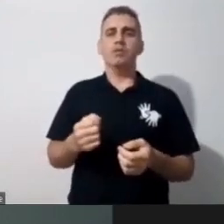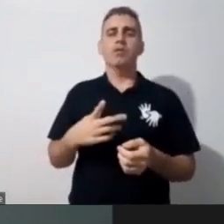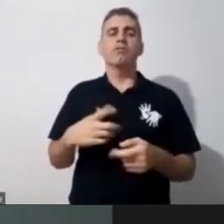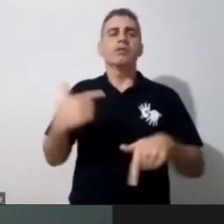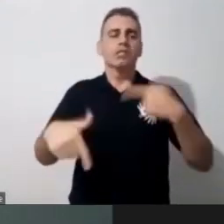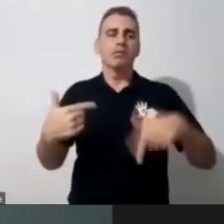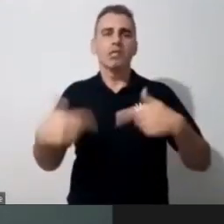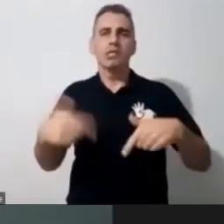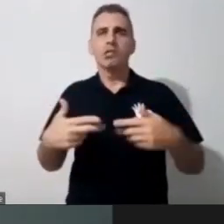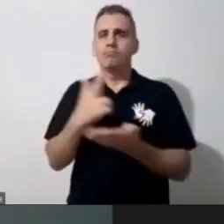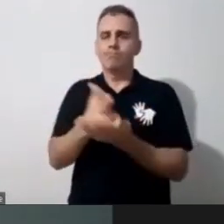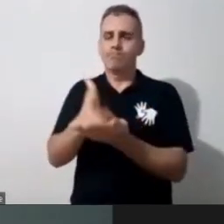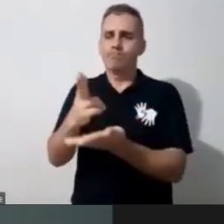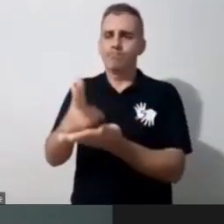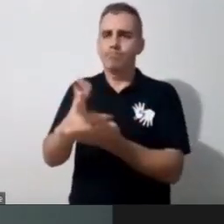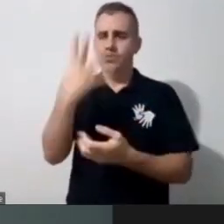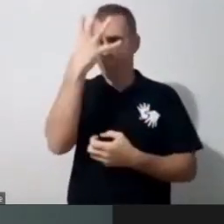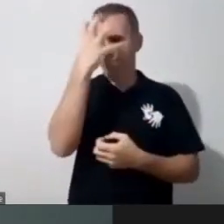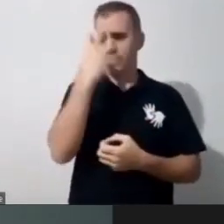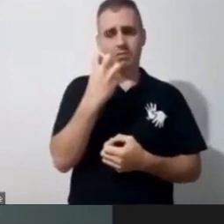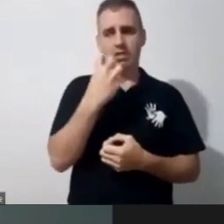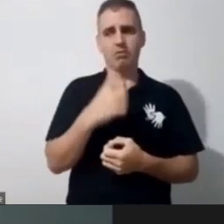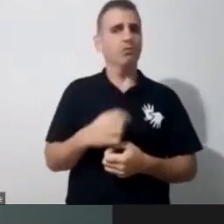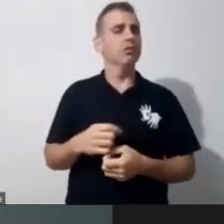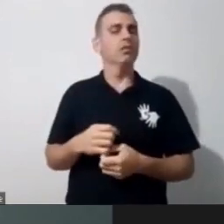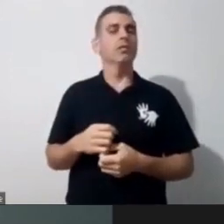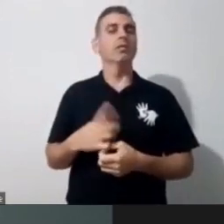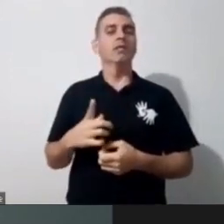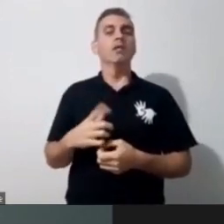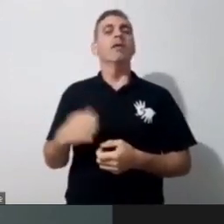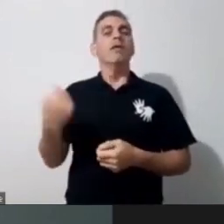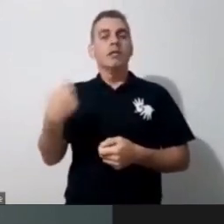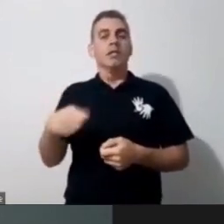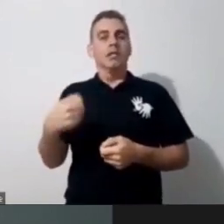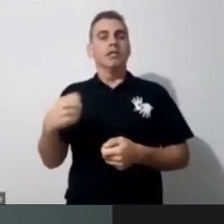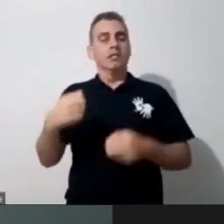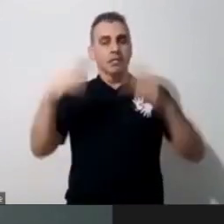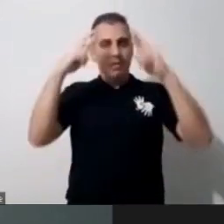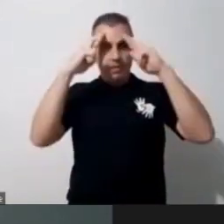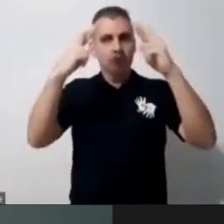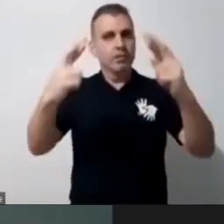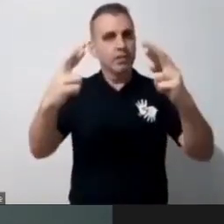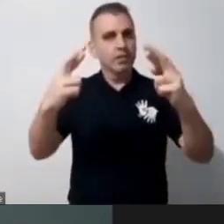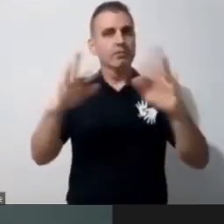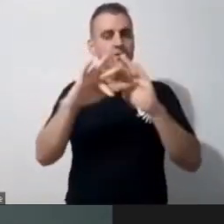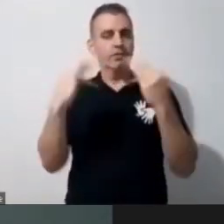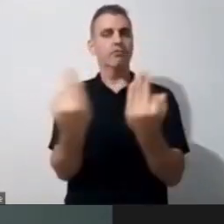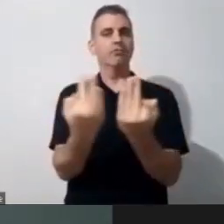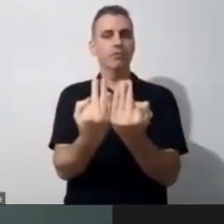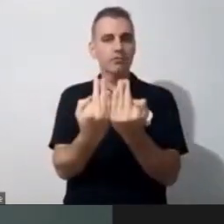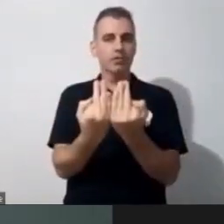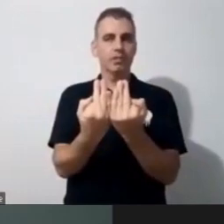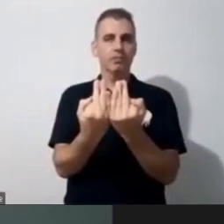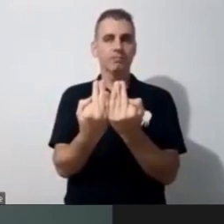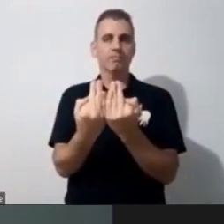muito, né, aonde eu trabalho, assim, essa questão da necessidade da gente respeitar mais as famílias, né, se colocar